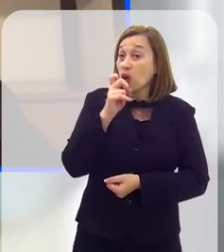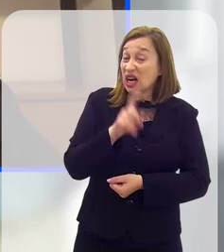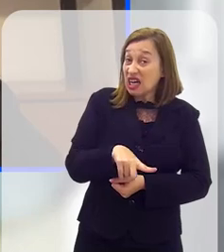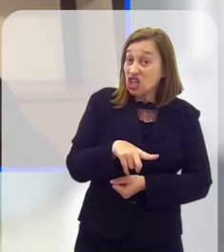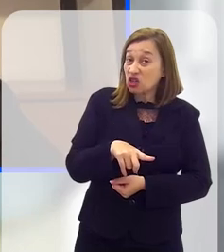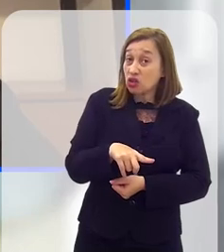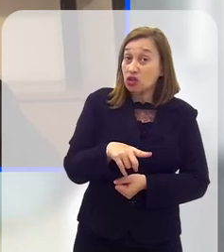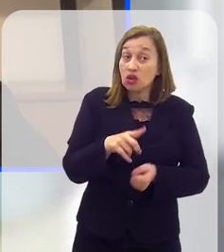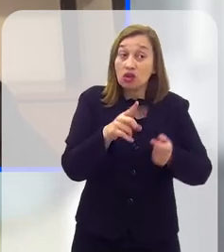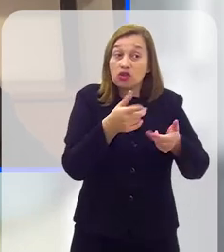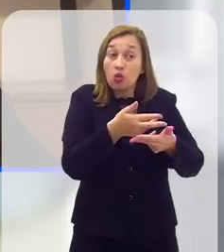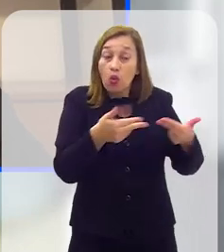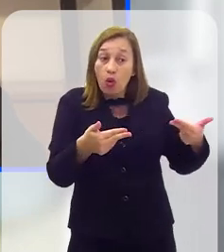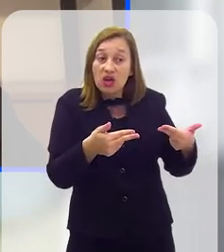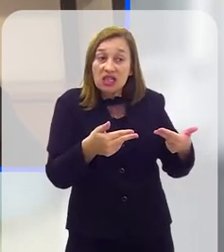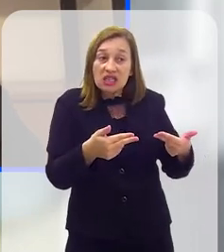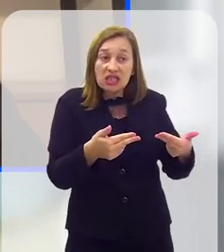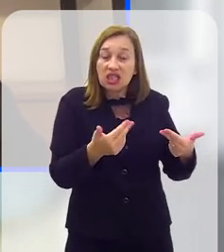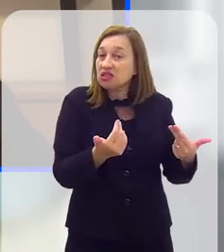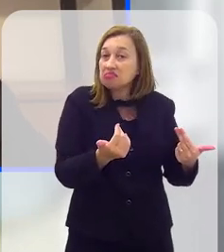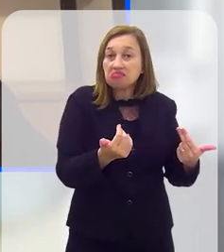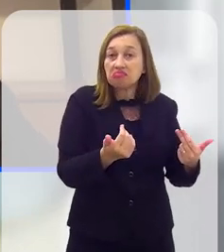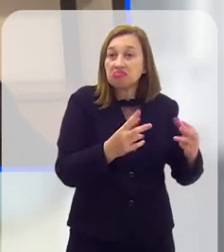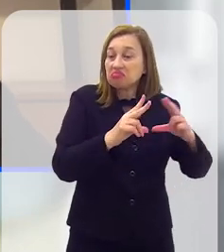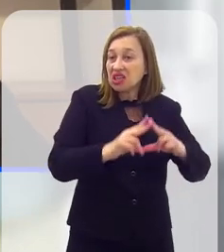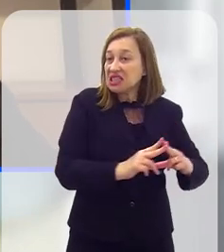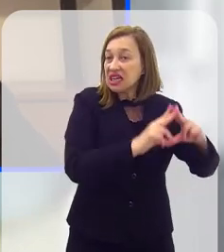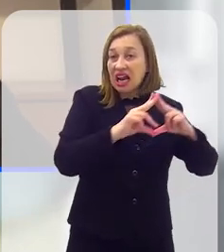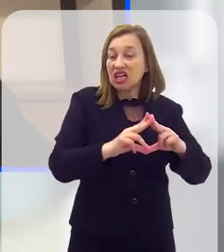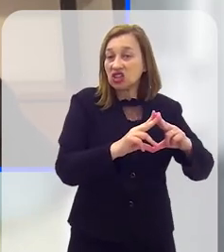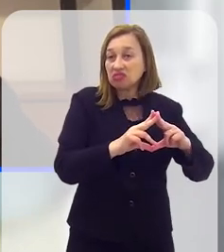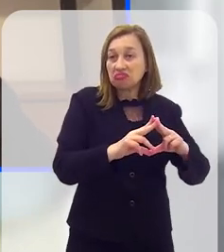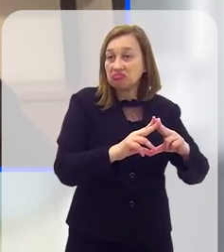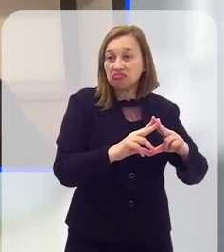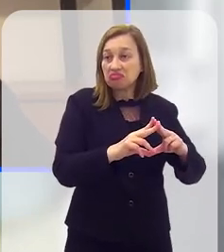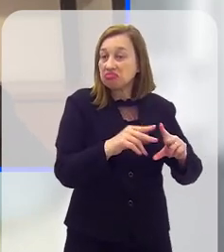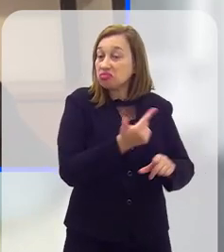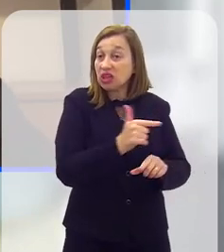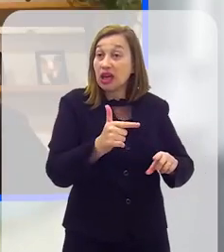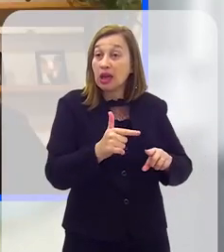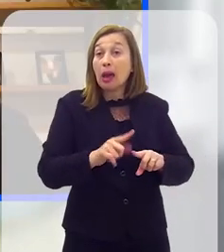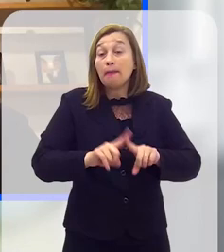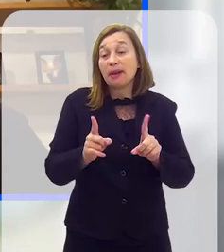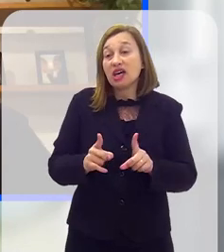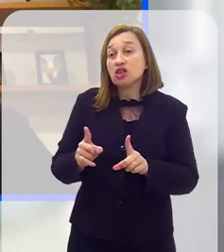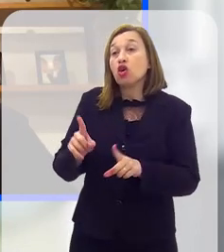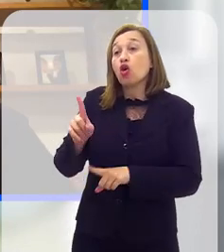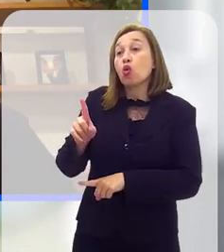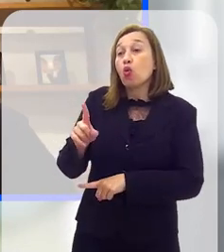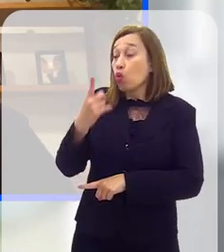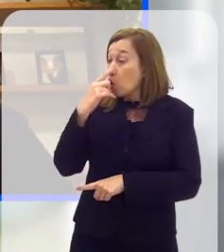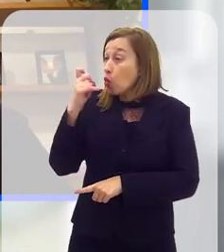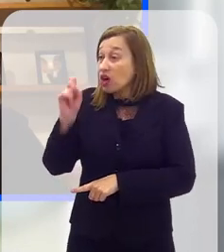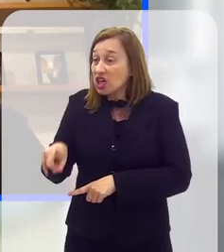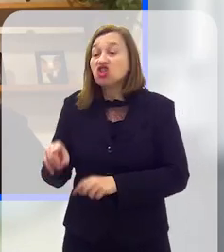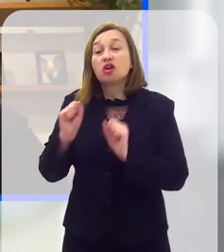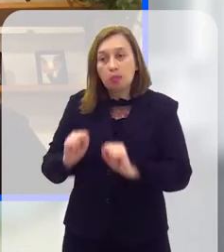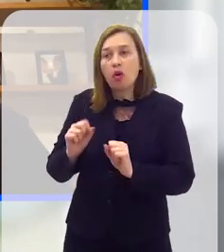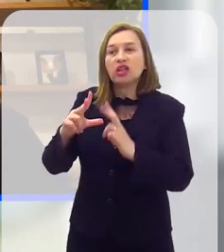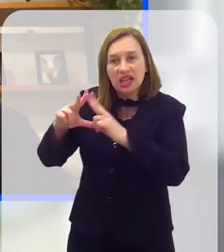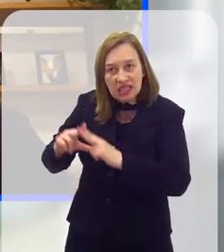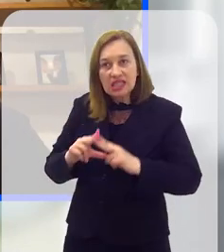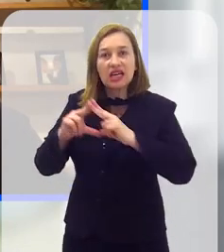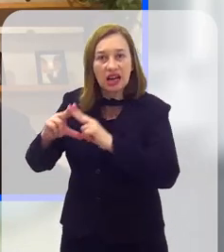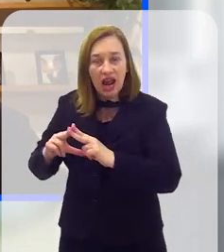resíduo. O lixo é aquilo que não tem mais valor. E o resíduo que a gente gera nas nossas casas, ele tem valor. A gente